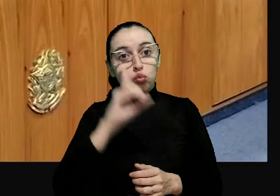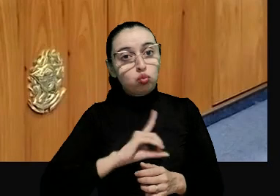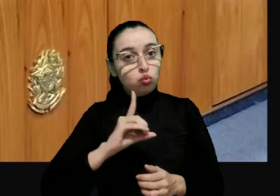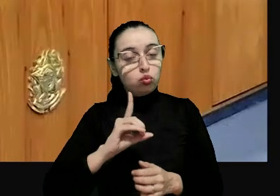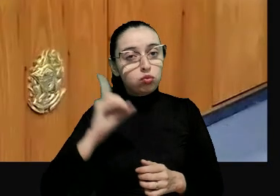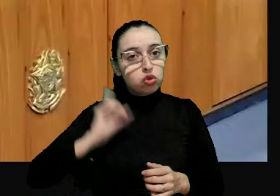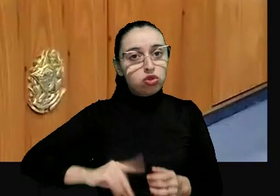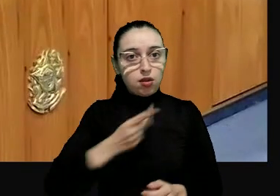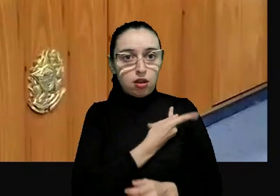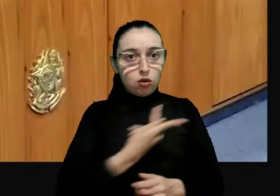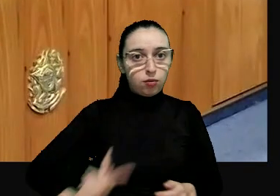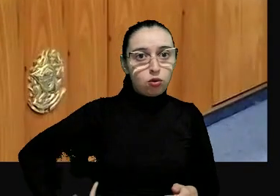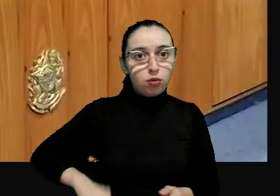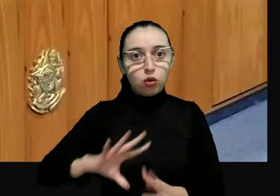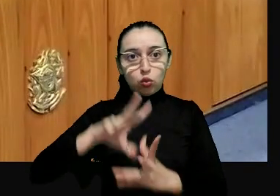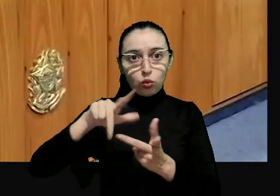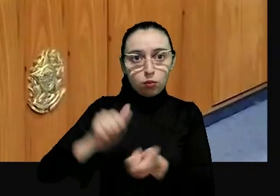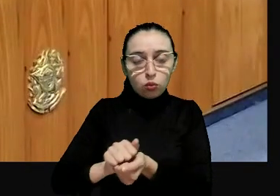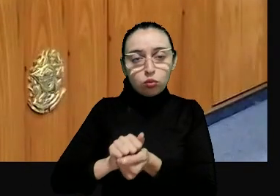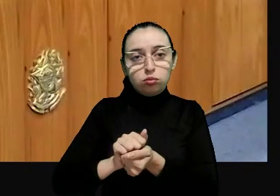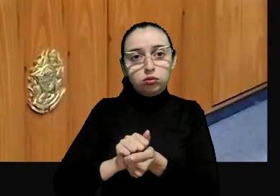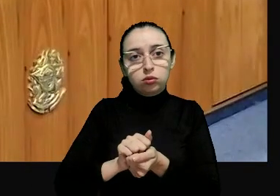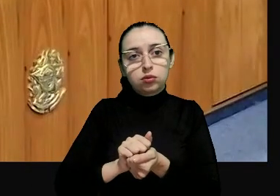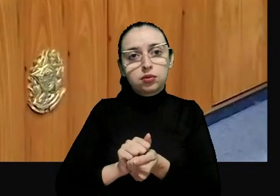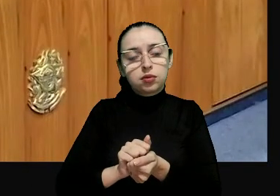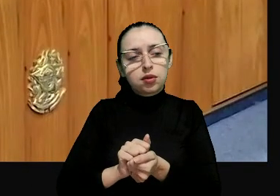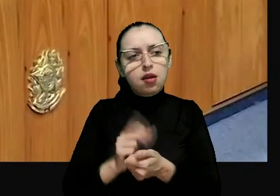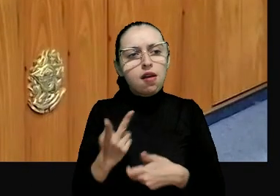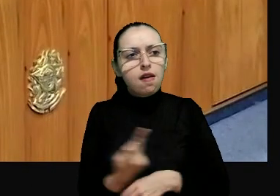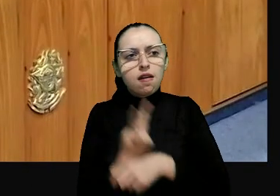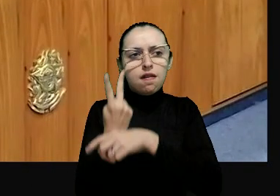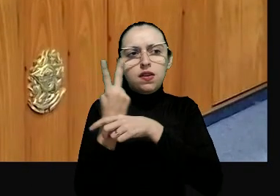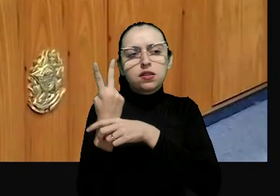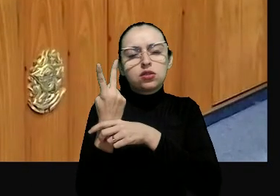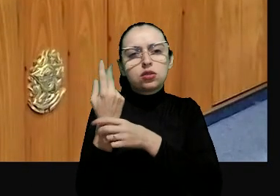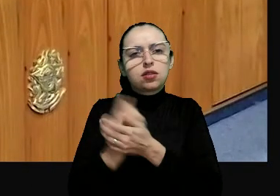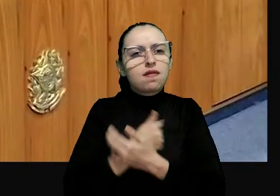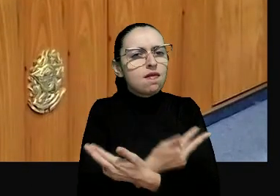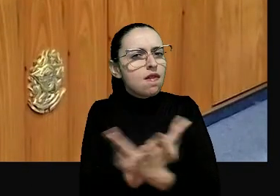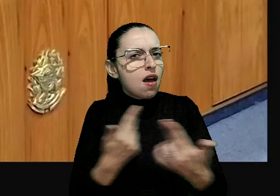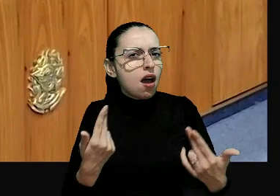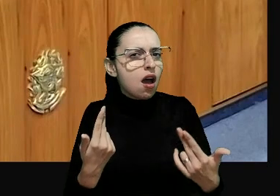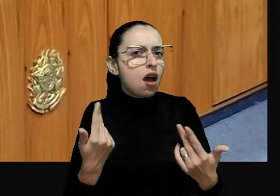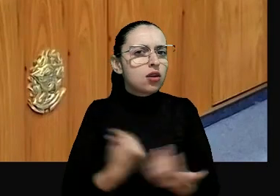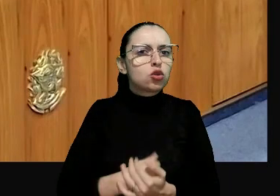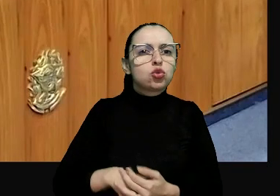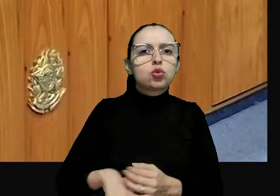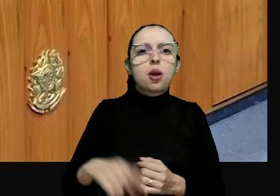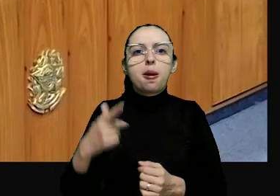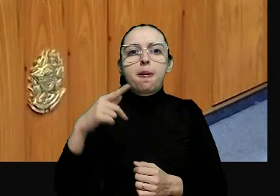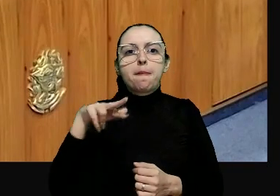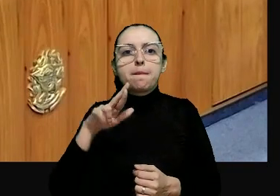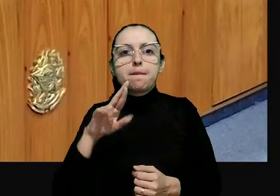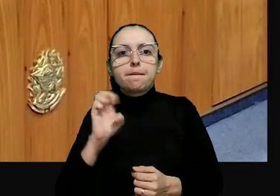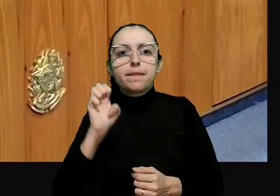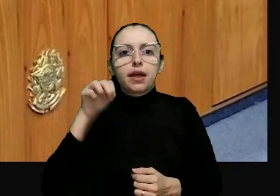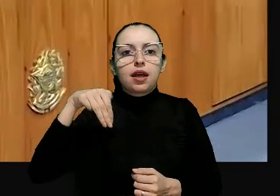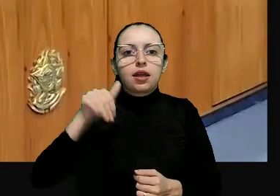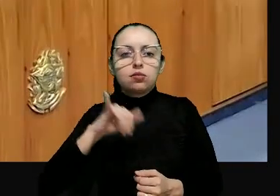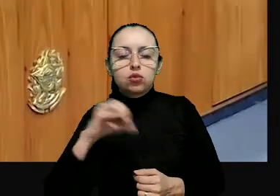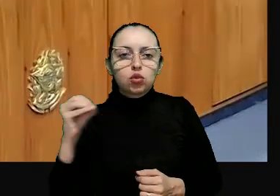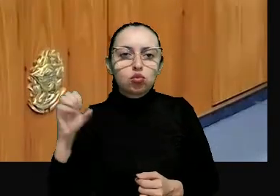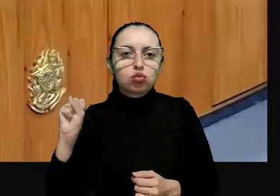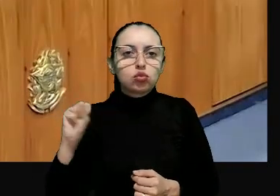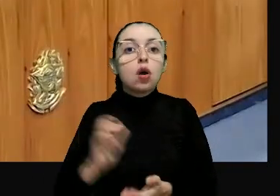mundo e vencedor de prêmios internacionais que